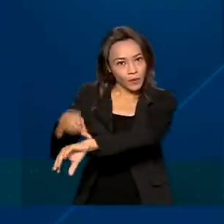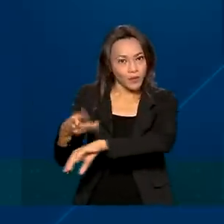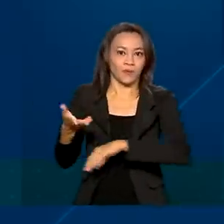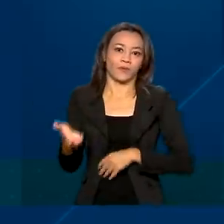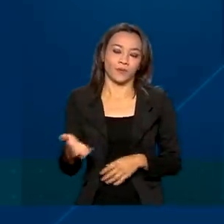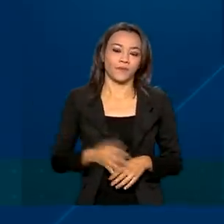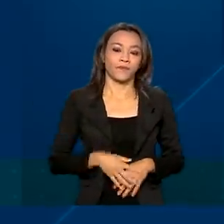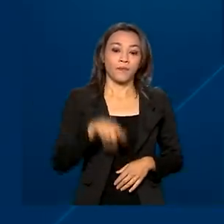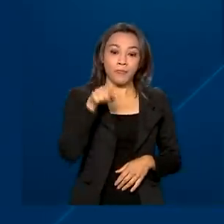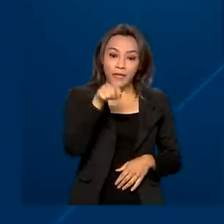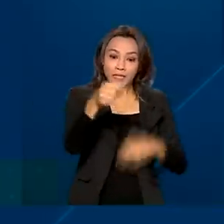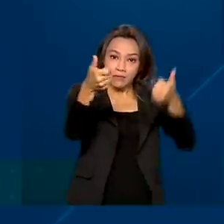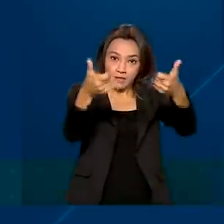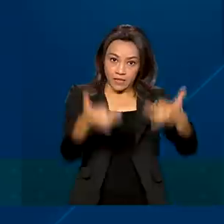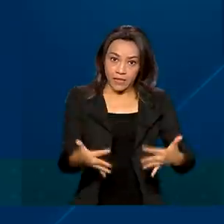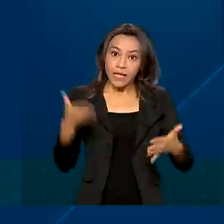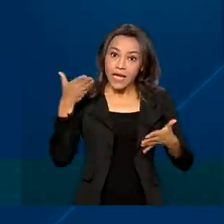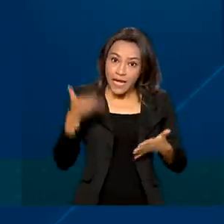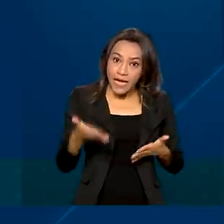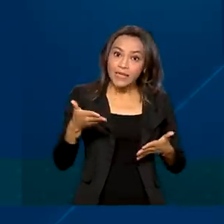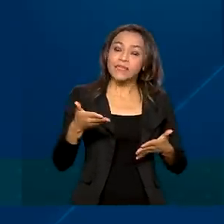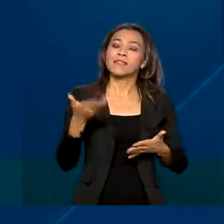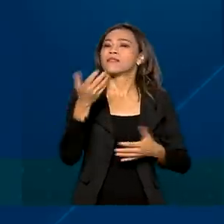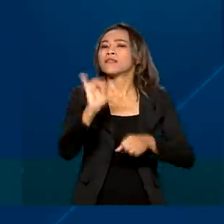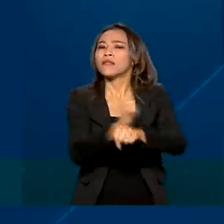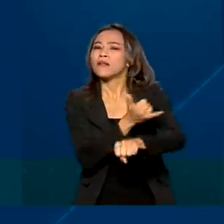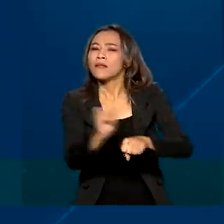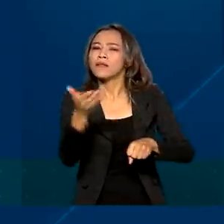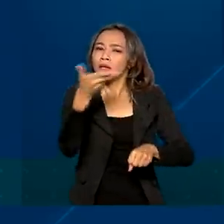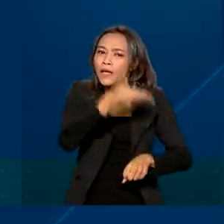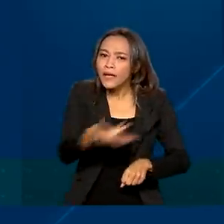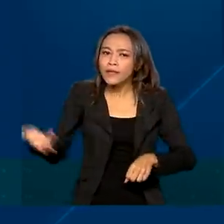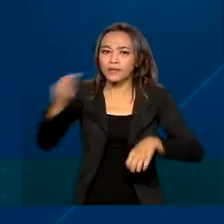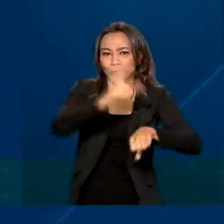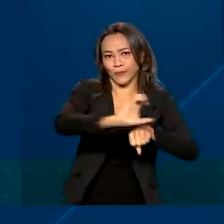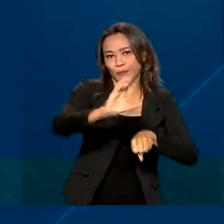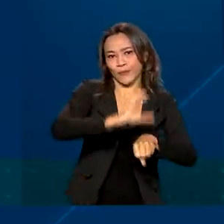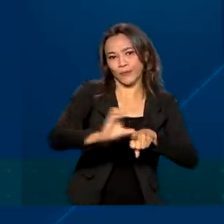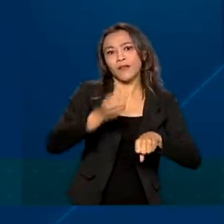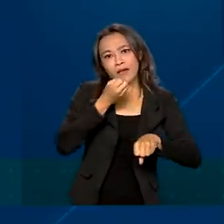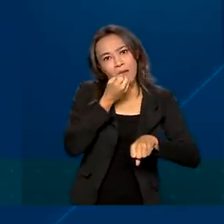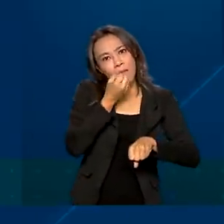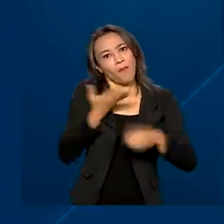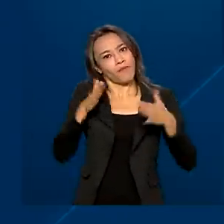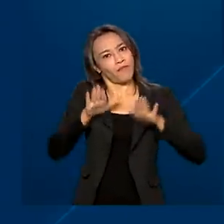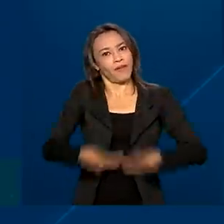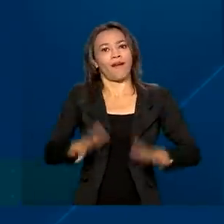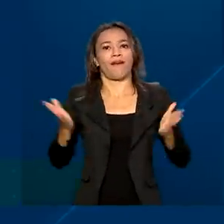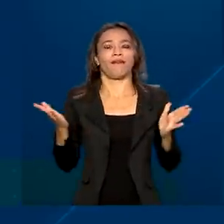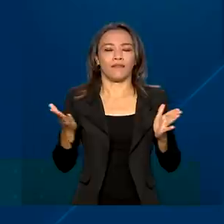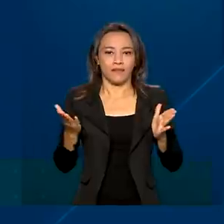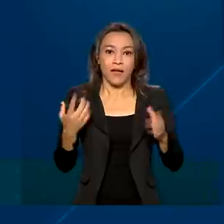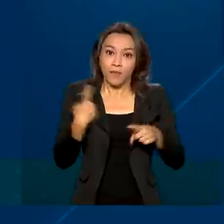processo tecnológico, essas ferramentas que chegaram para nós, veio para ficar, porque é um ganho